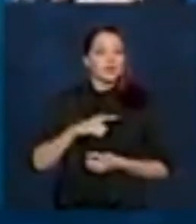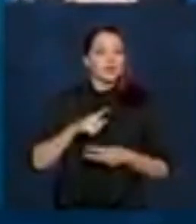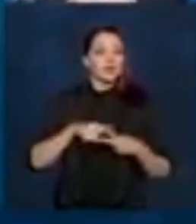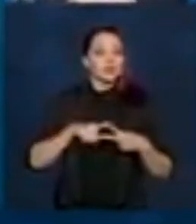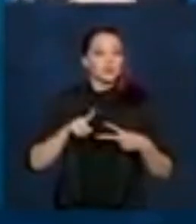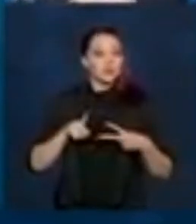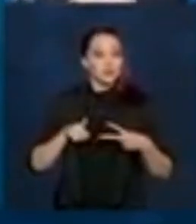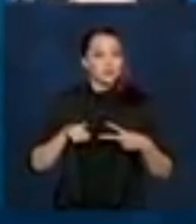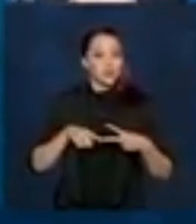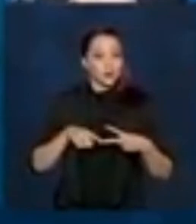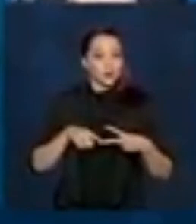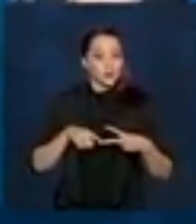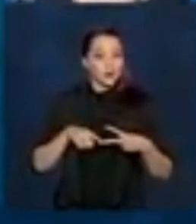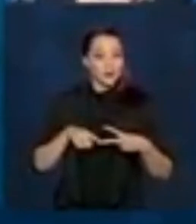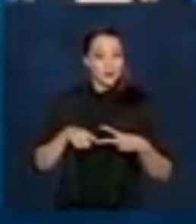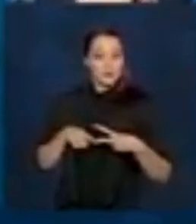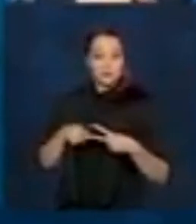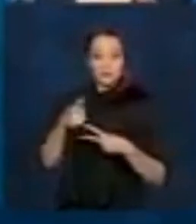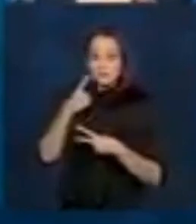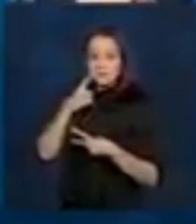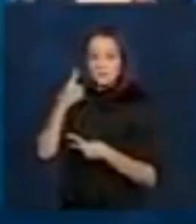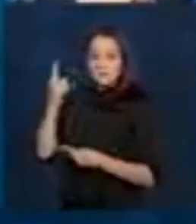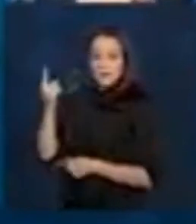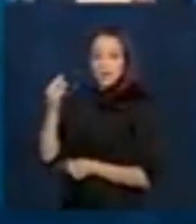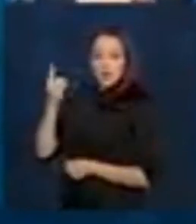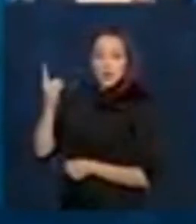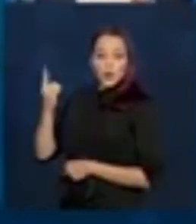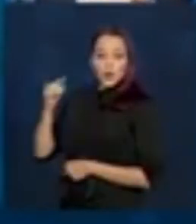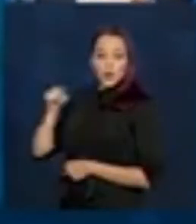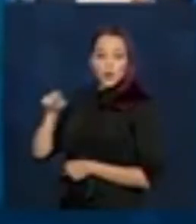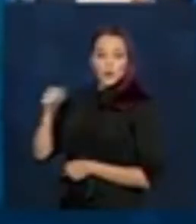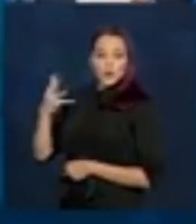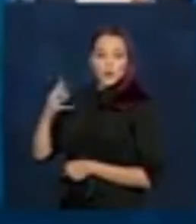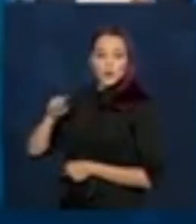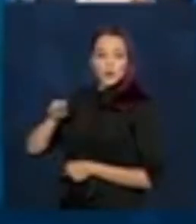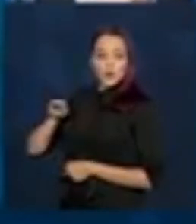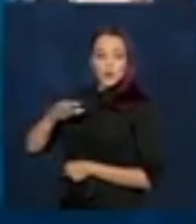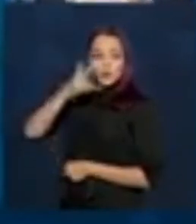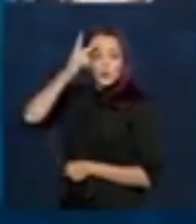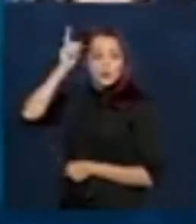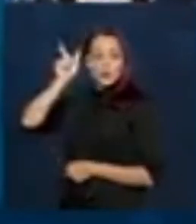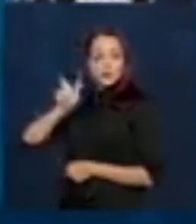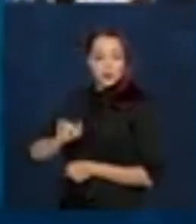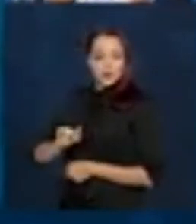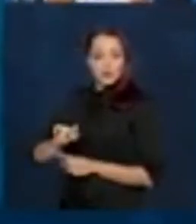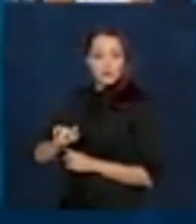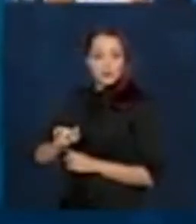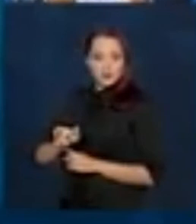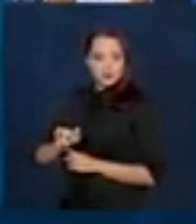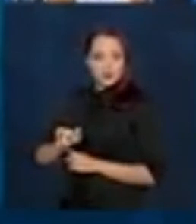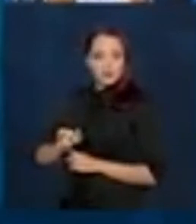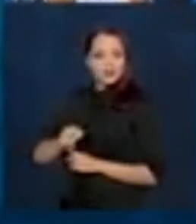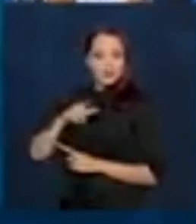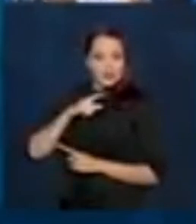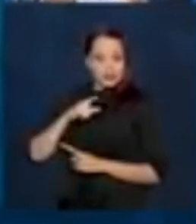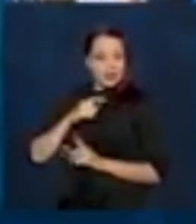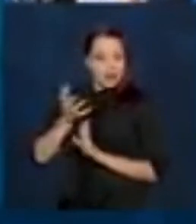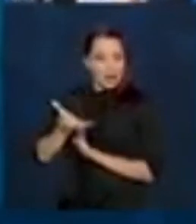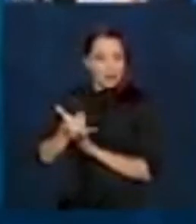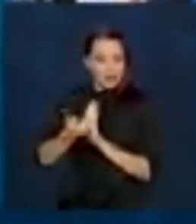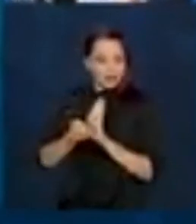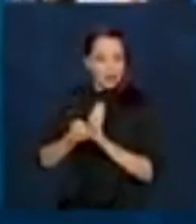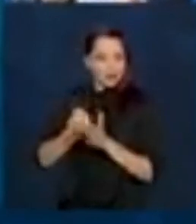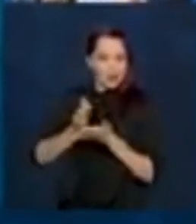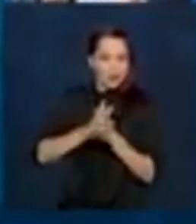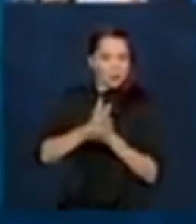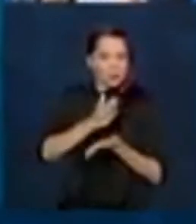retângulos ali. 1,4 milhão de pessoas que ainda estão recebendo alguma